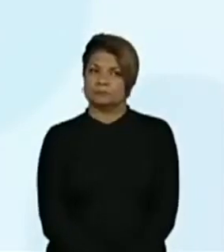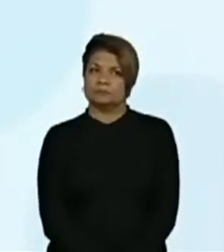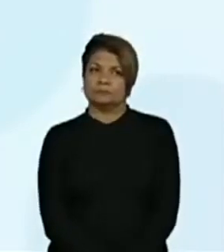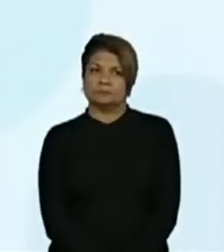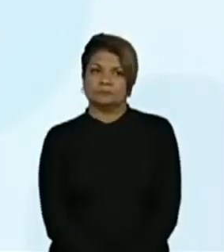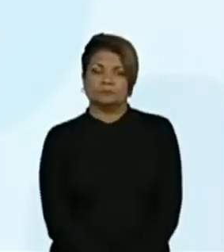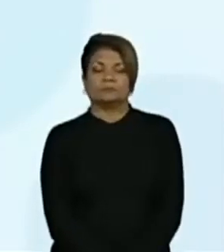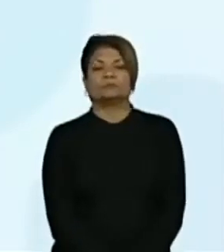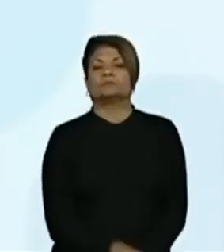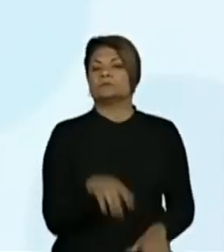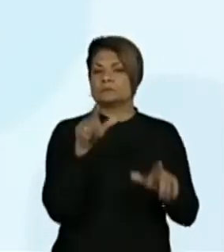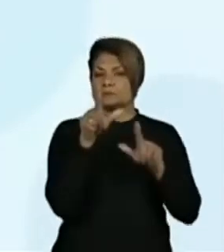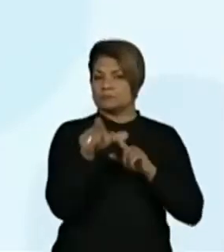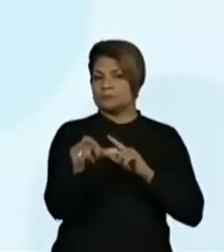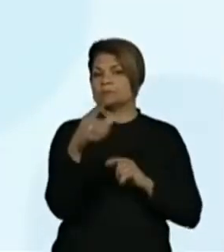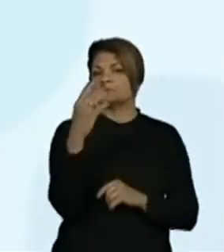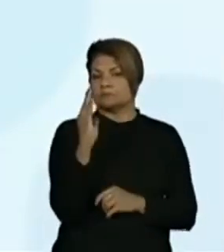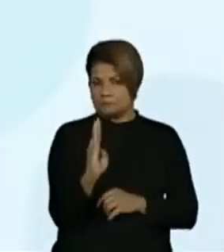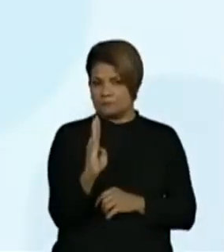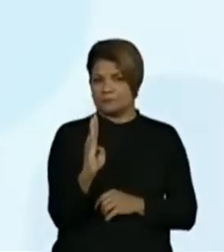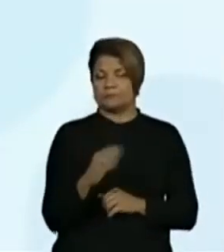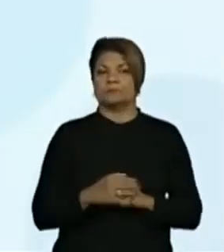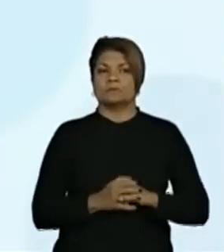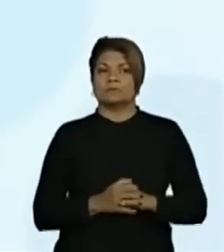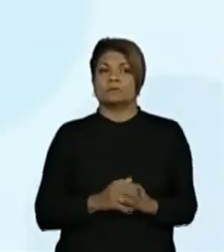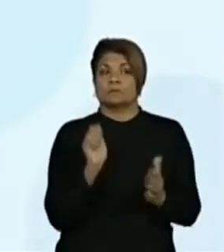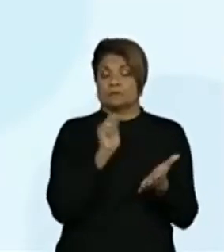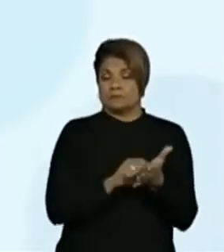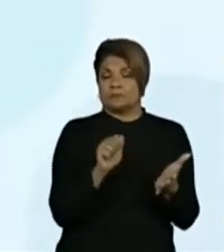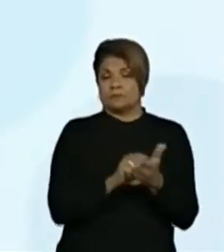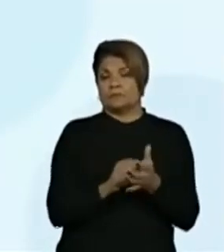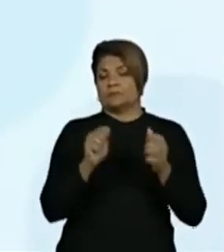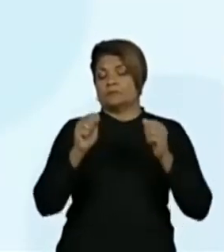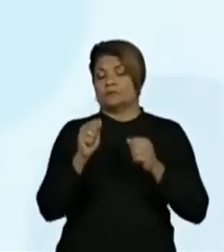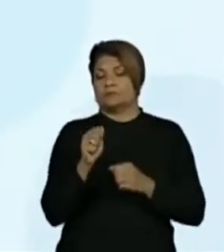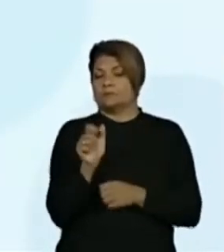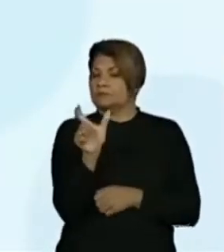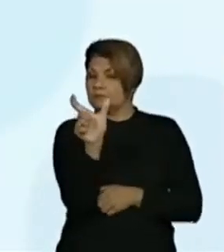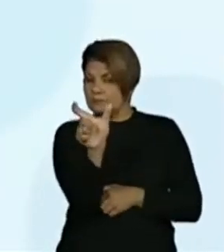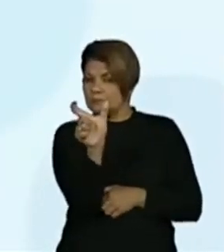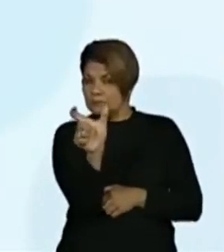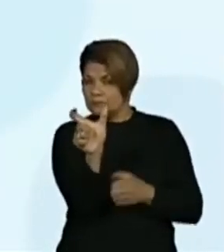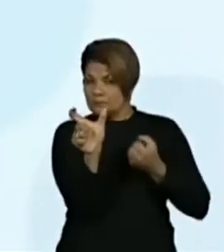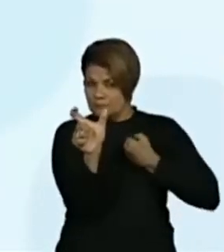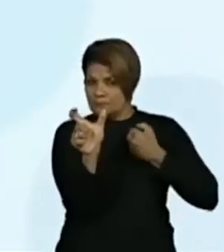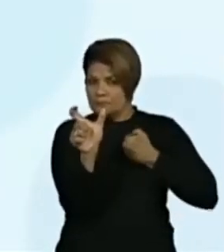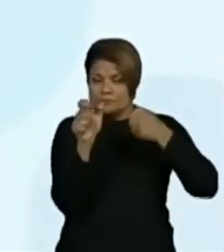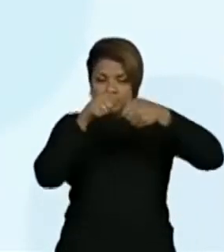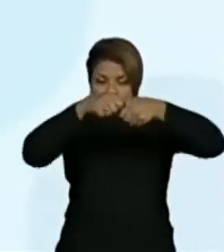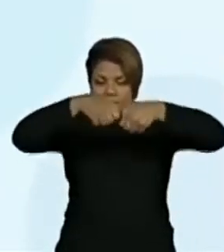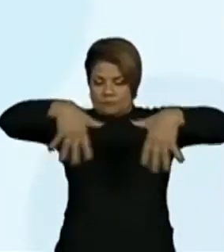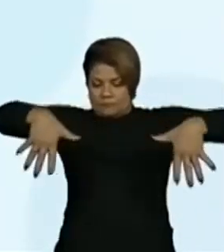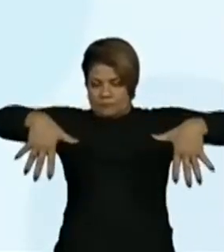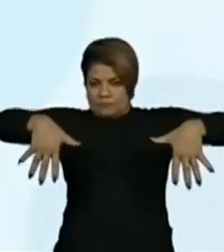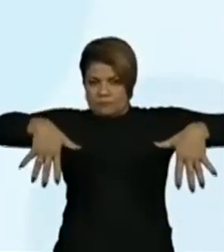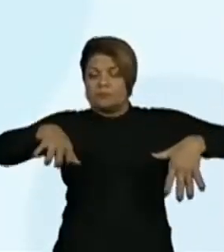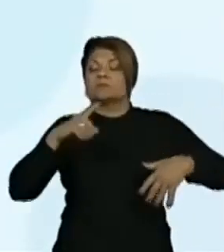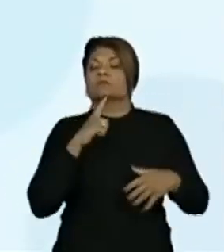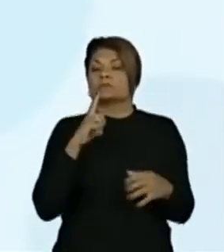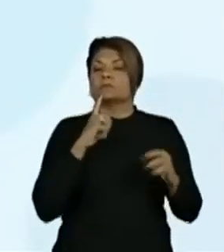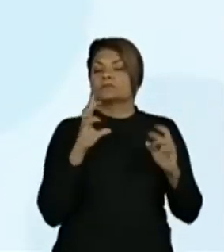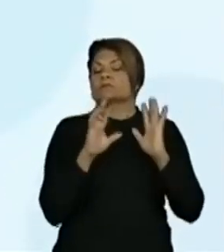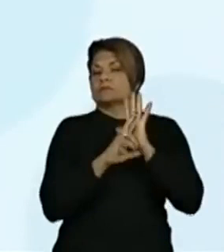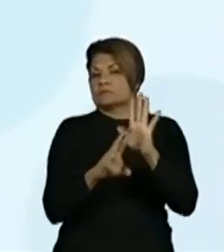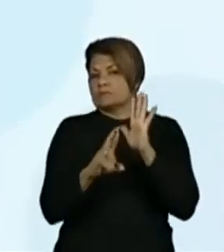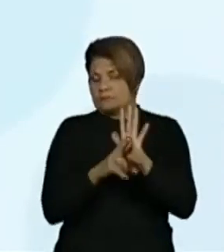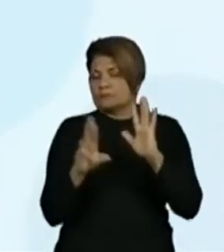Letra B. Escreva uma decomposição do número que representa os quilômetros de rodovias